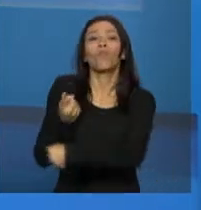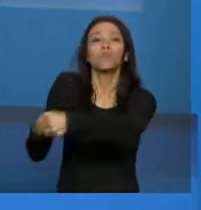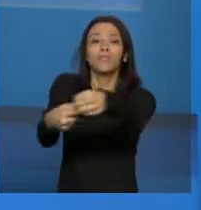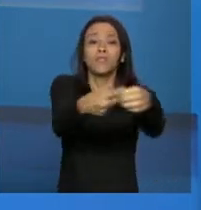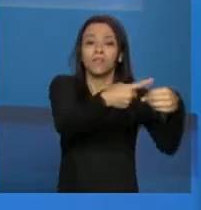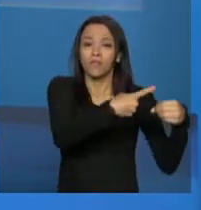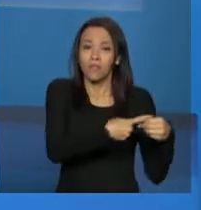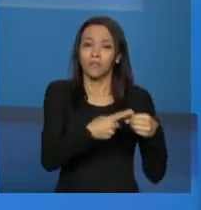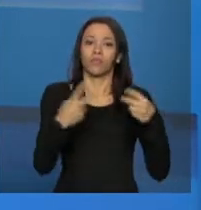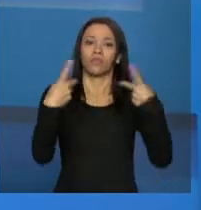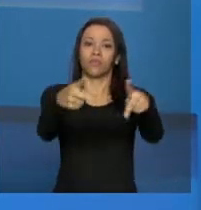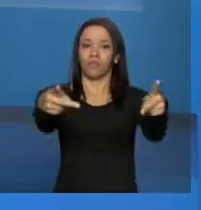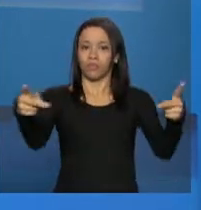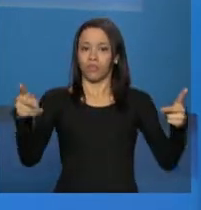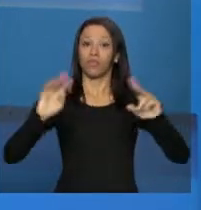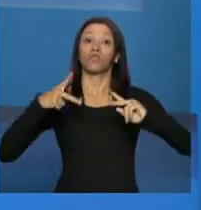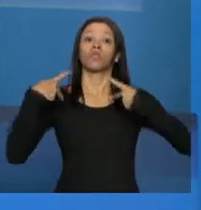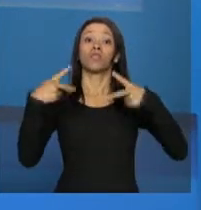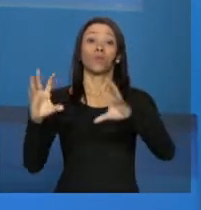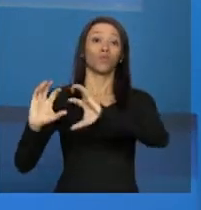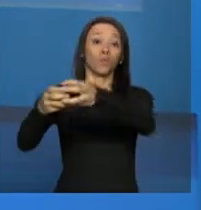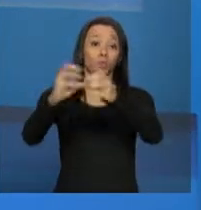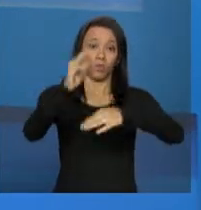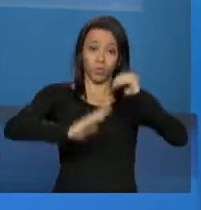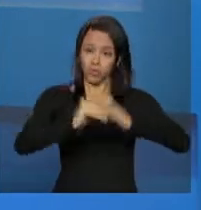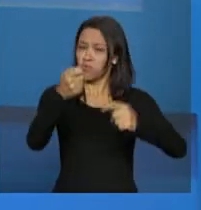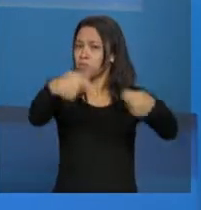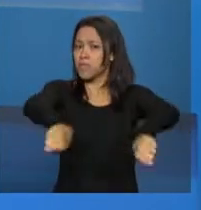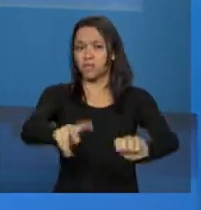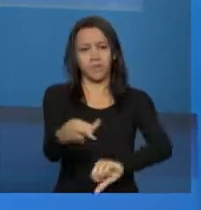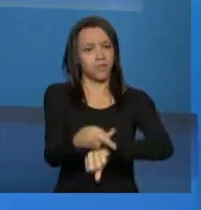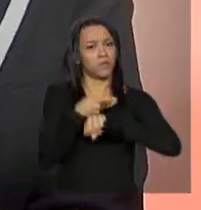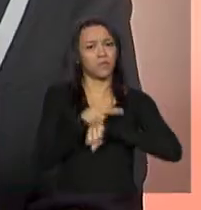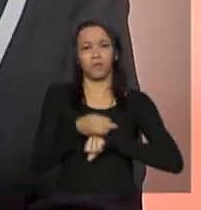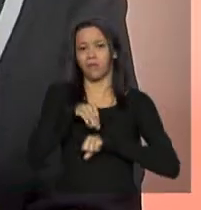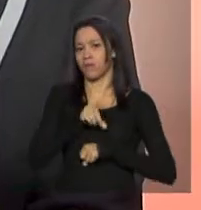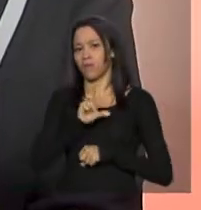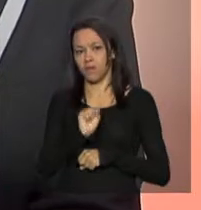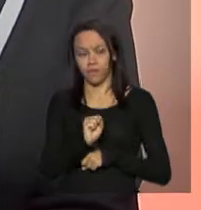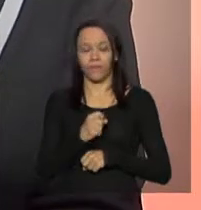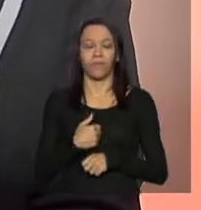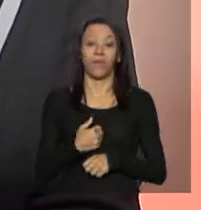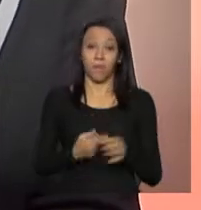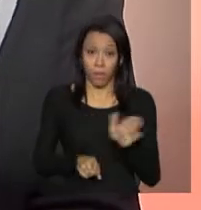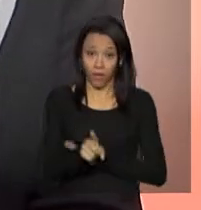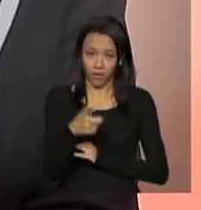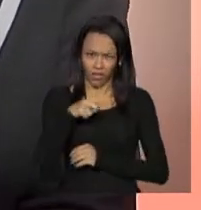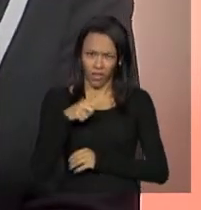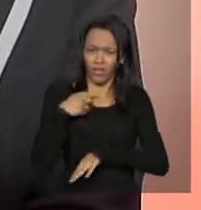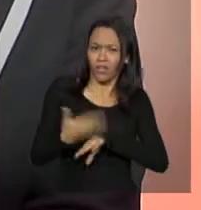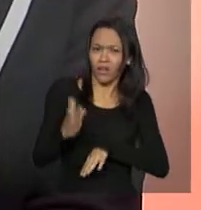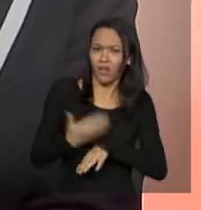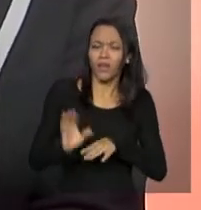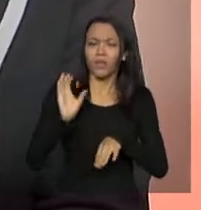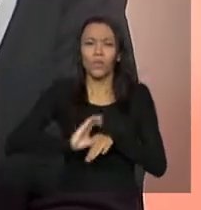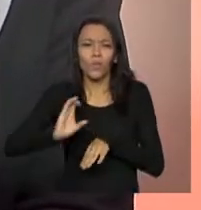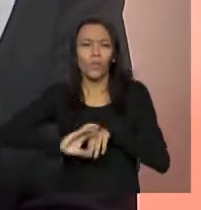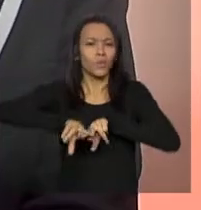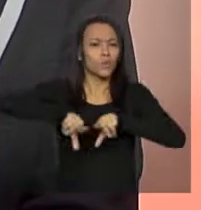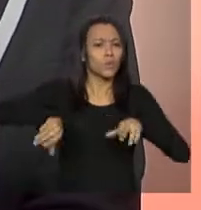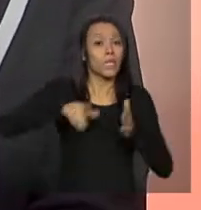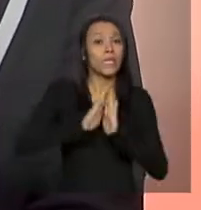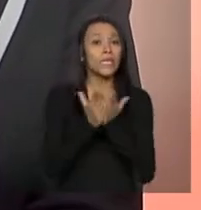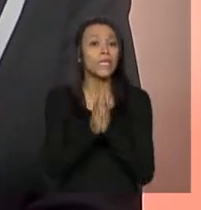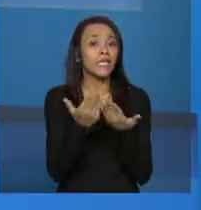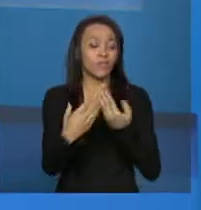Entidade, gestor local e sua equipe técnica, não é necessário que ela procure o MDS. E vocês oferecem algum treinamento? Existe um manual? Existe,